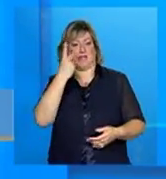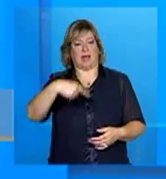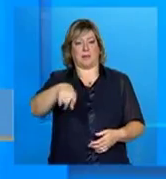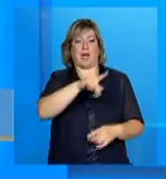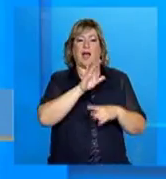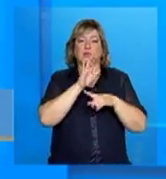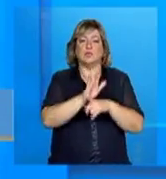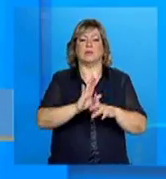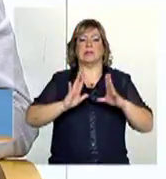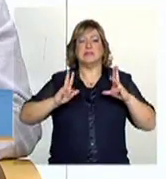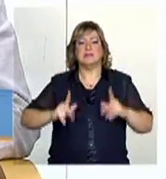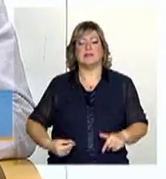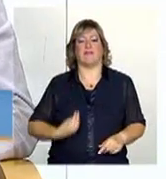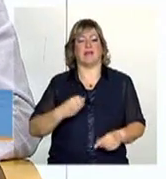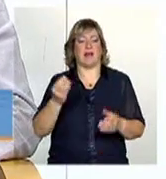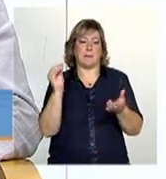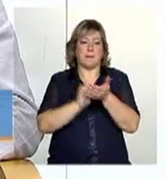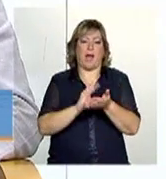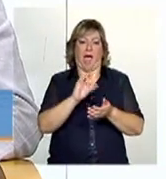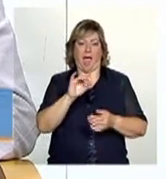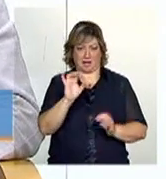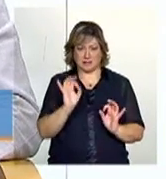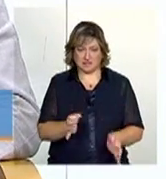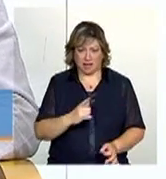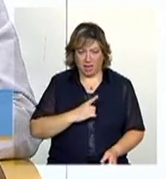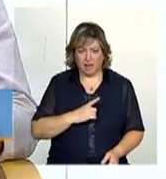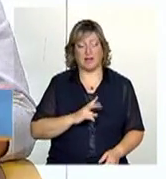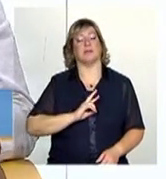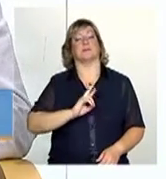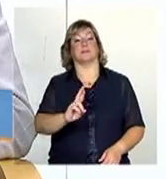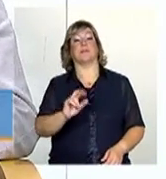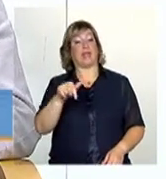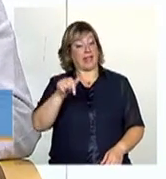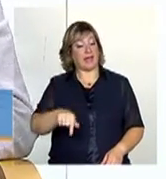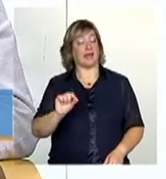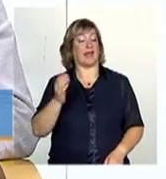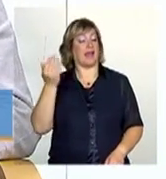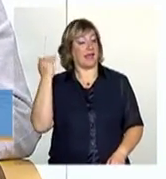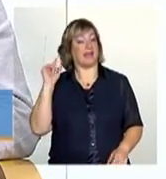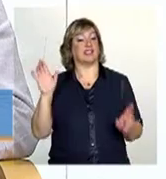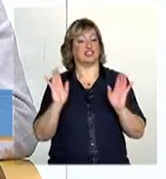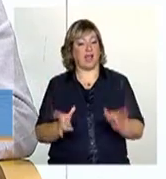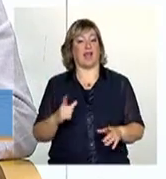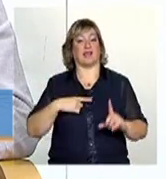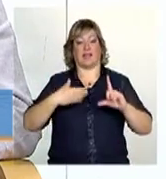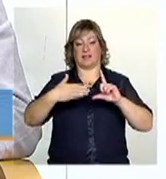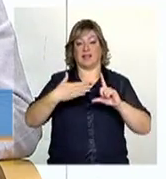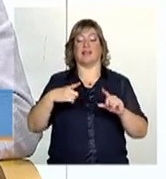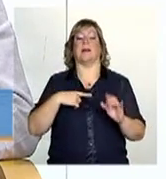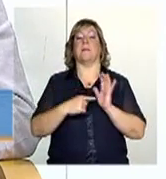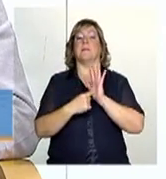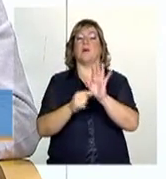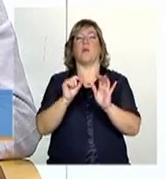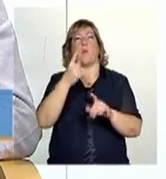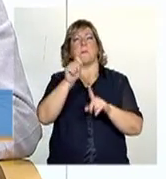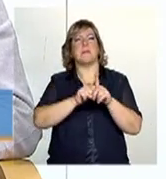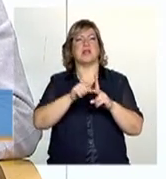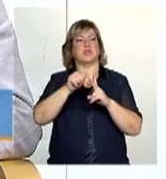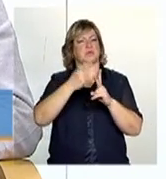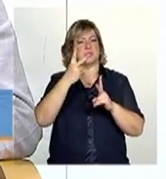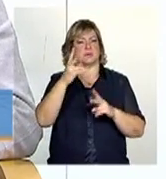ajudando esse pessoal? É, esse foi um tema que inclusive a gente tratou numa teleconferência aqui contigo, acho que há cerca de um mês ou dois.